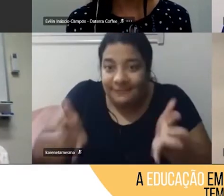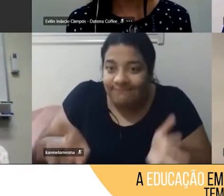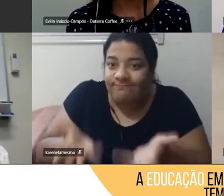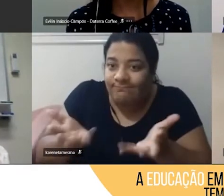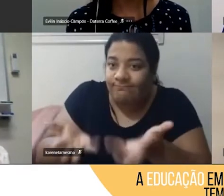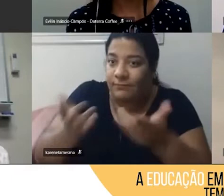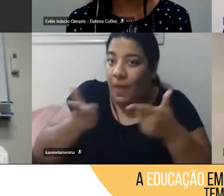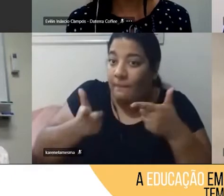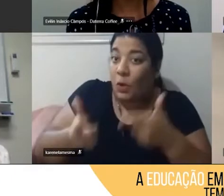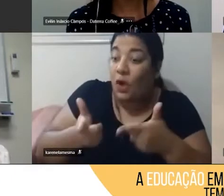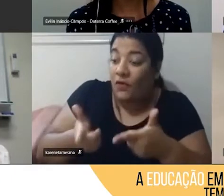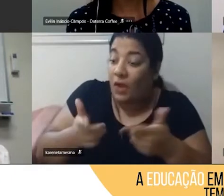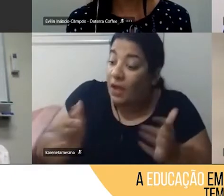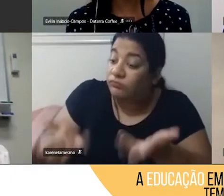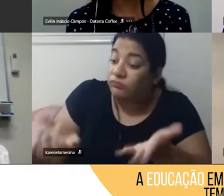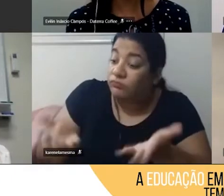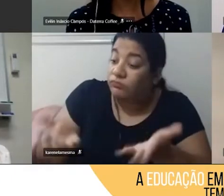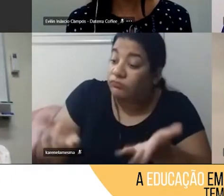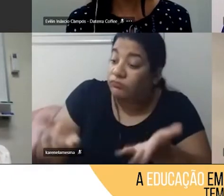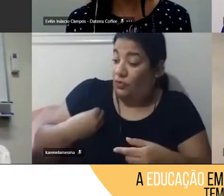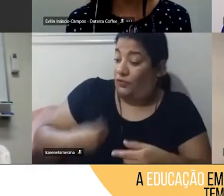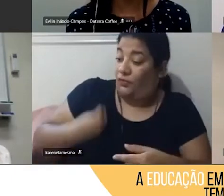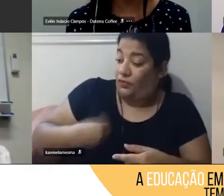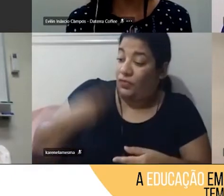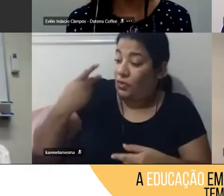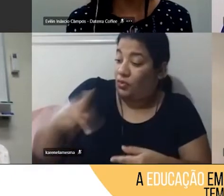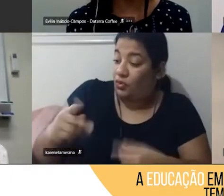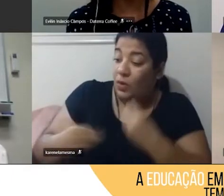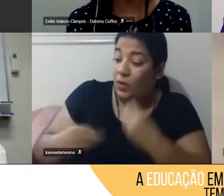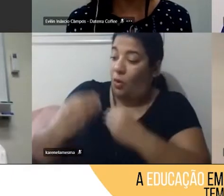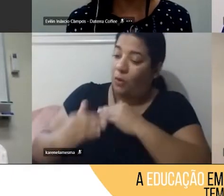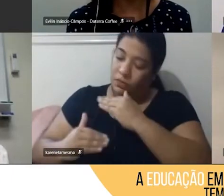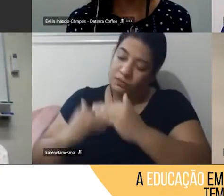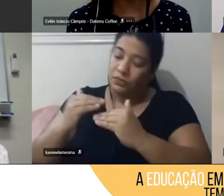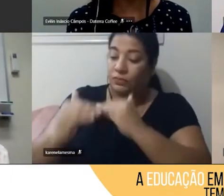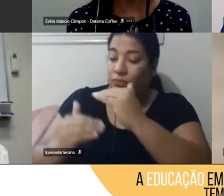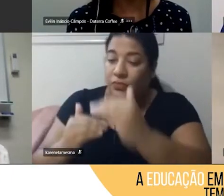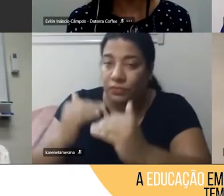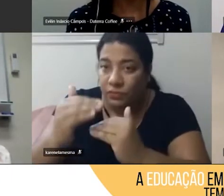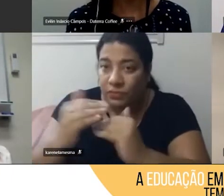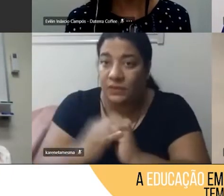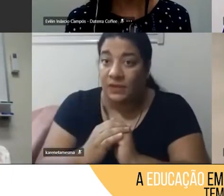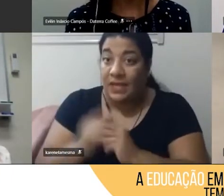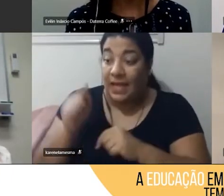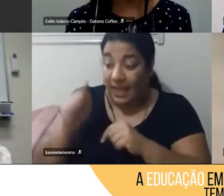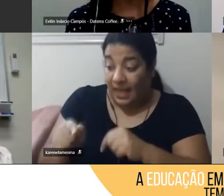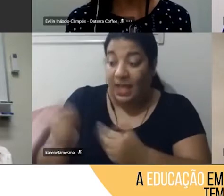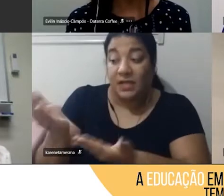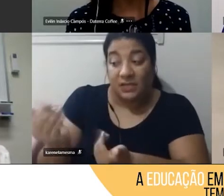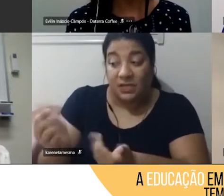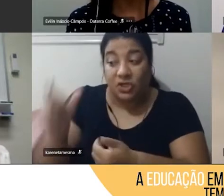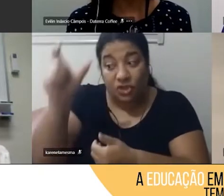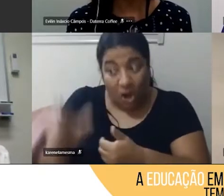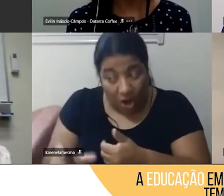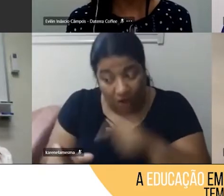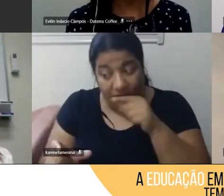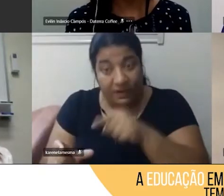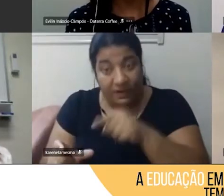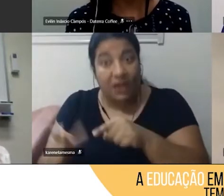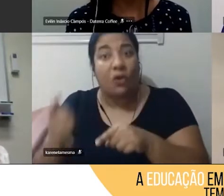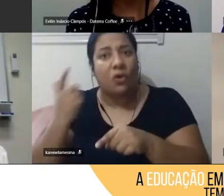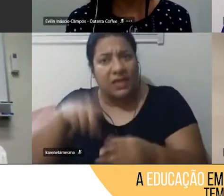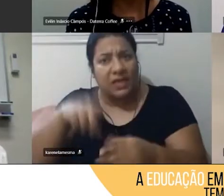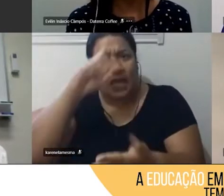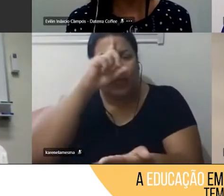de vida. E aí, além dele construir o projeto de vida, que ele dê conta de, com determinação,